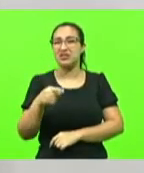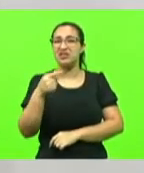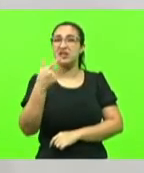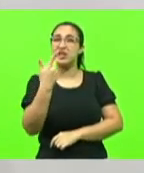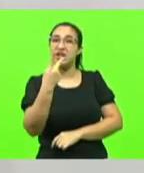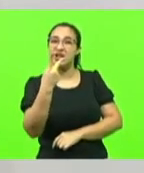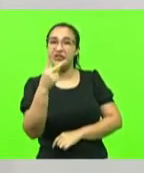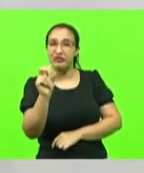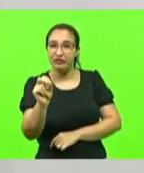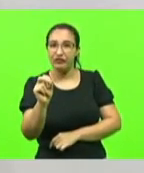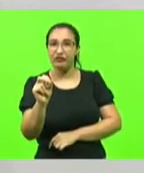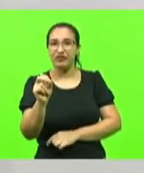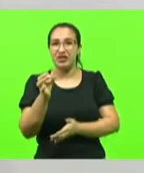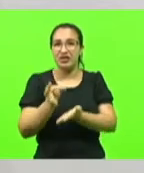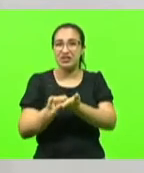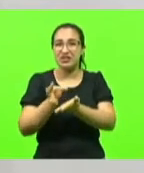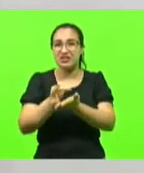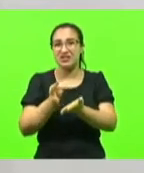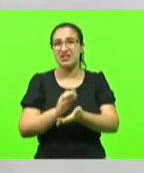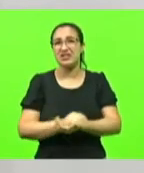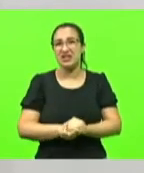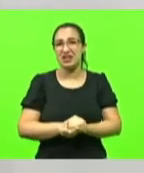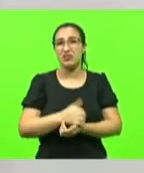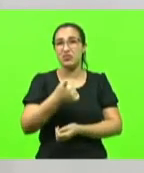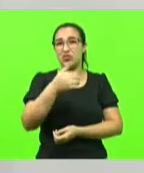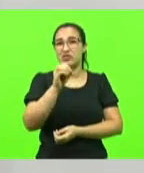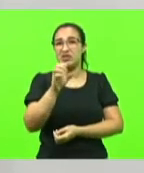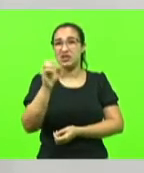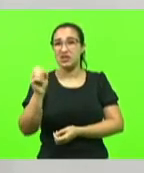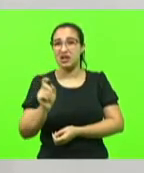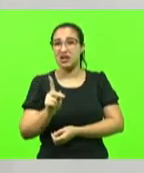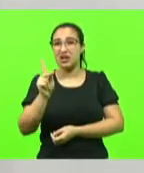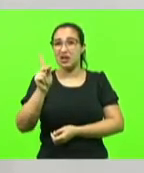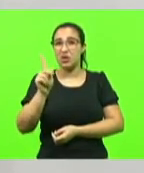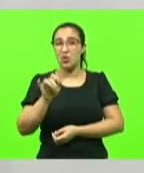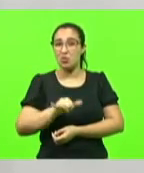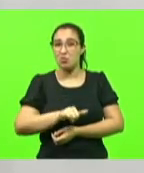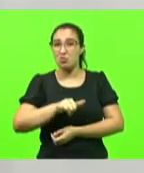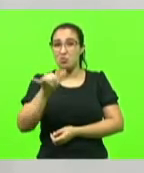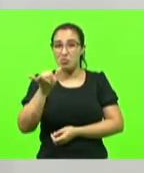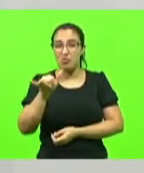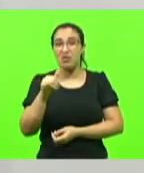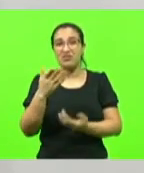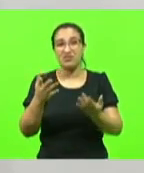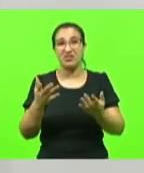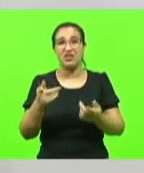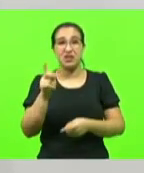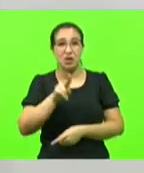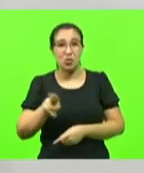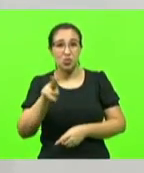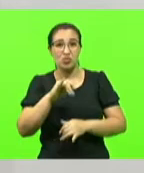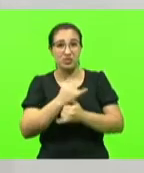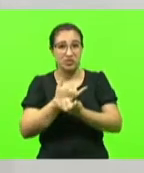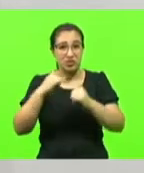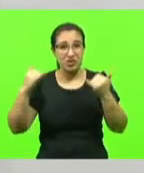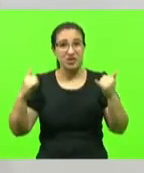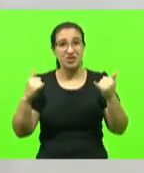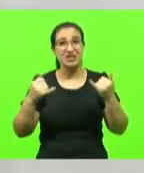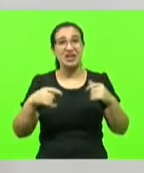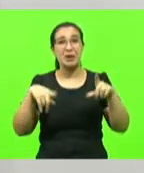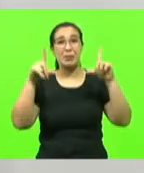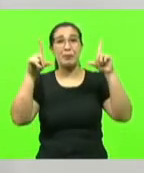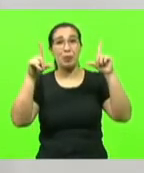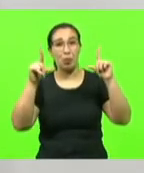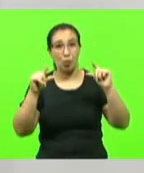para cada 100 kW consumidos. Sem muitas opções, os brasileiros têm que economizar energia